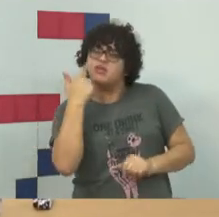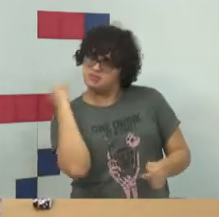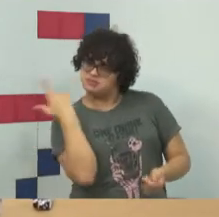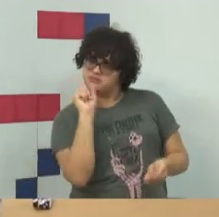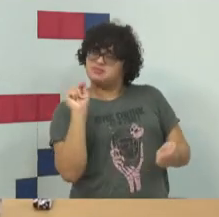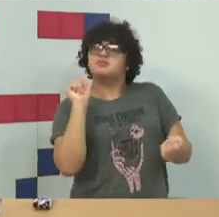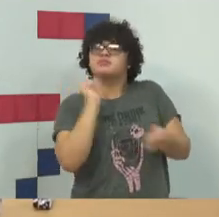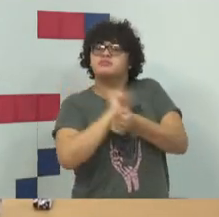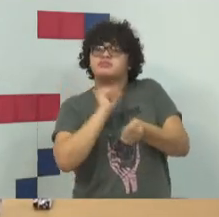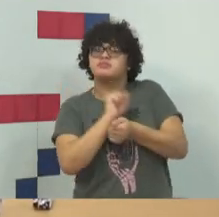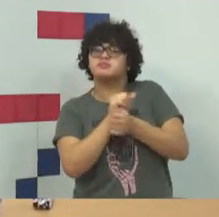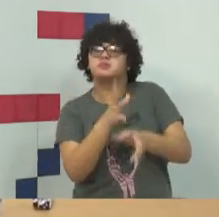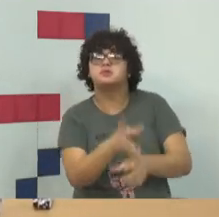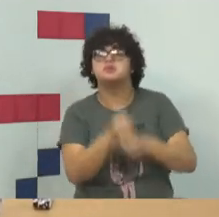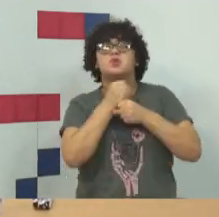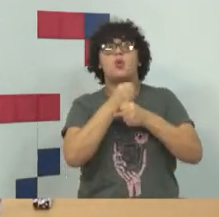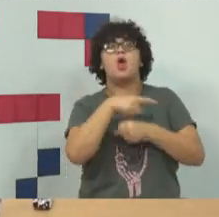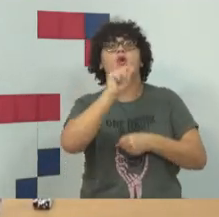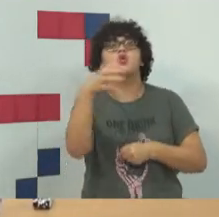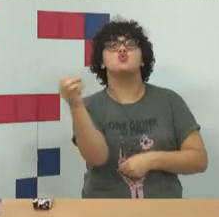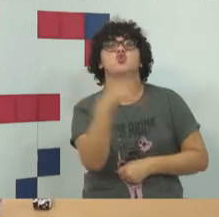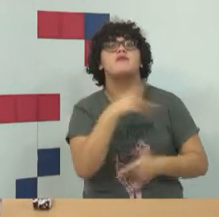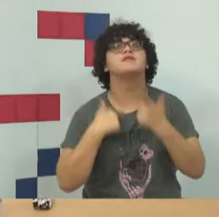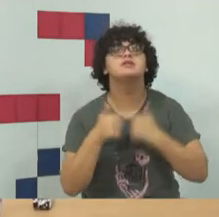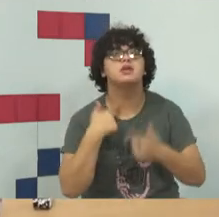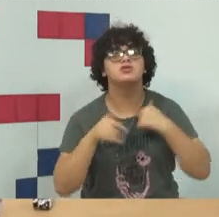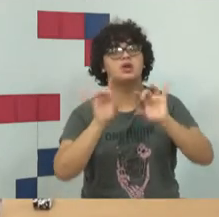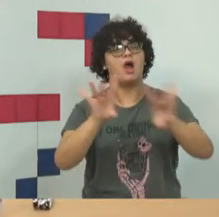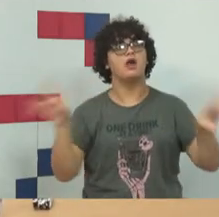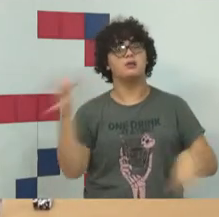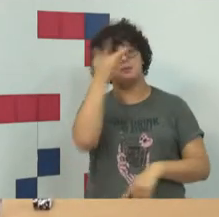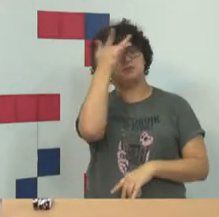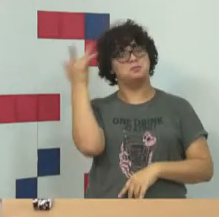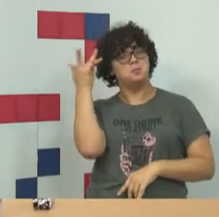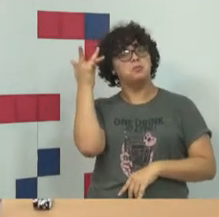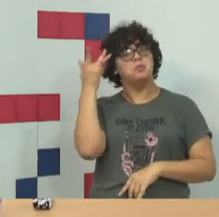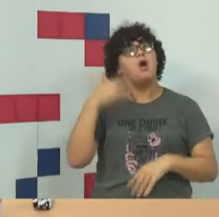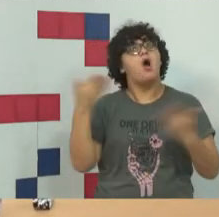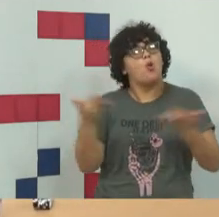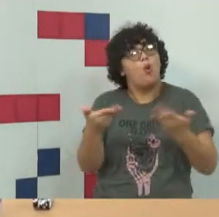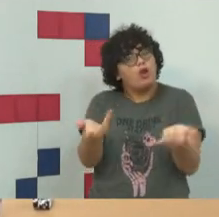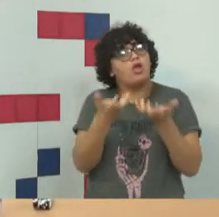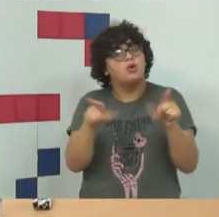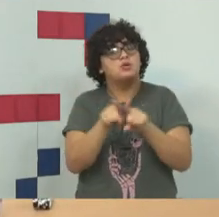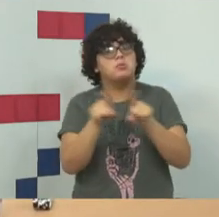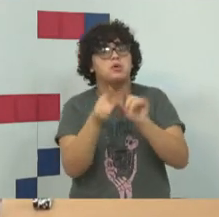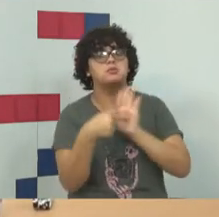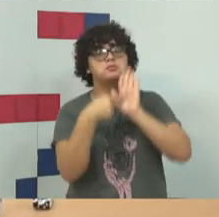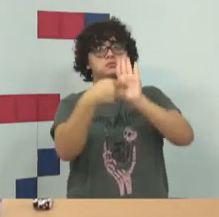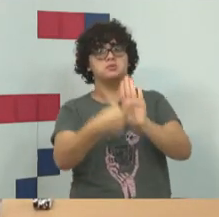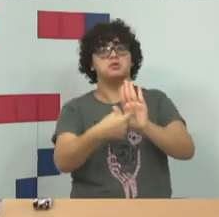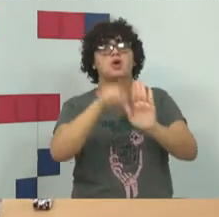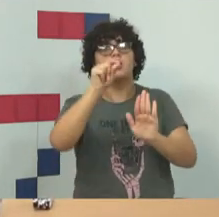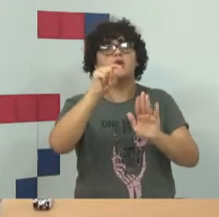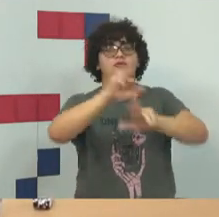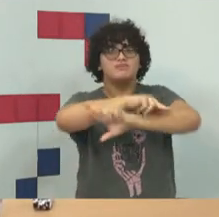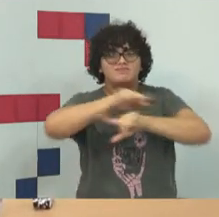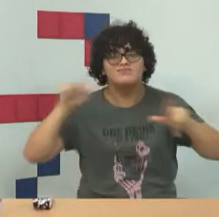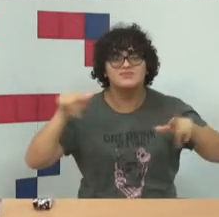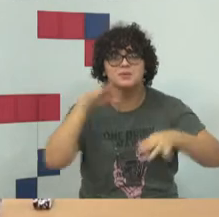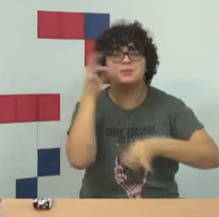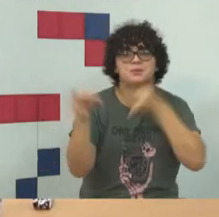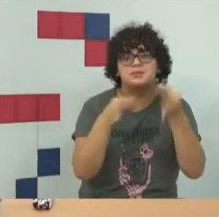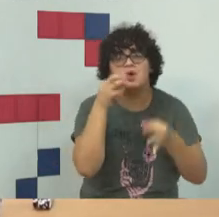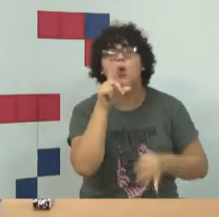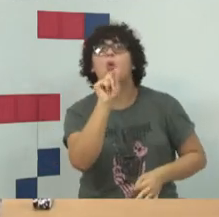se alinhar a essa nova necessidade. Então, eu quero também apresentar uma série de outros argumentos, vou